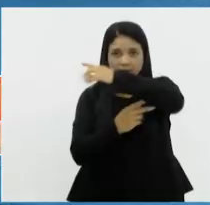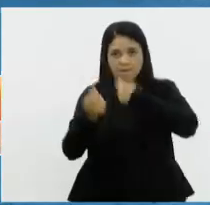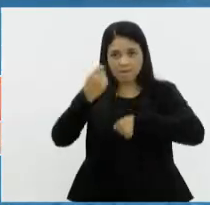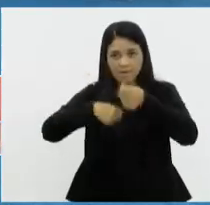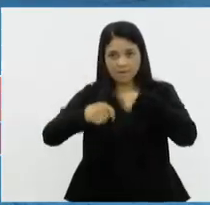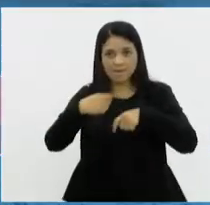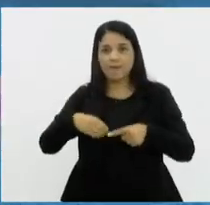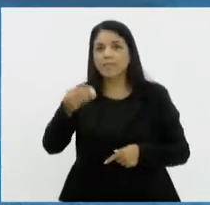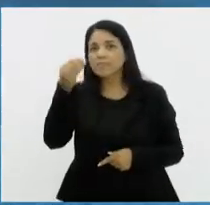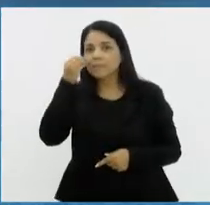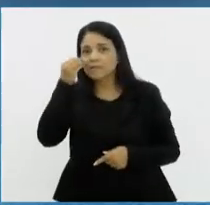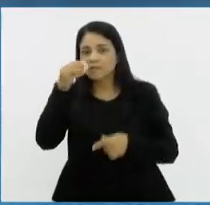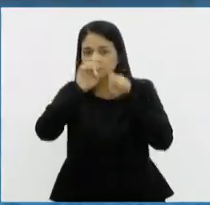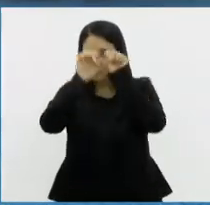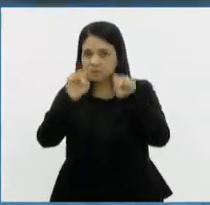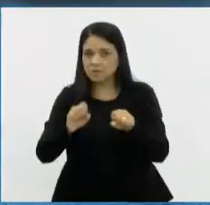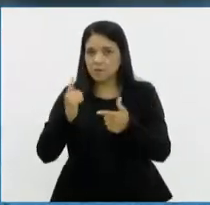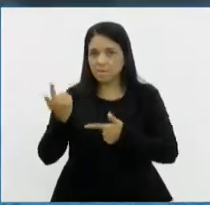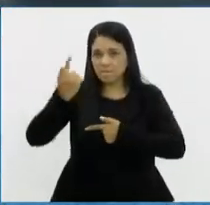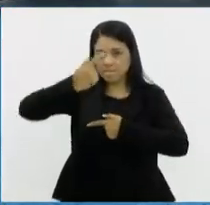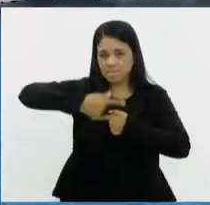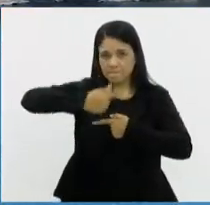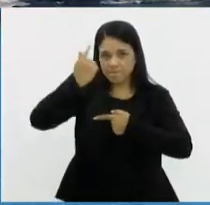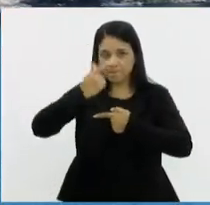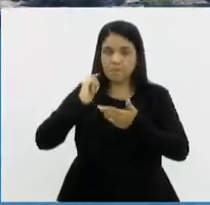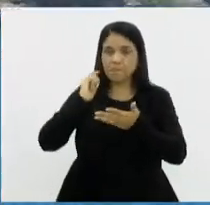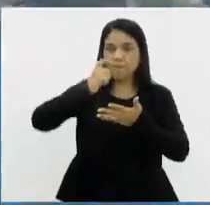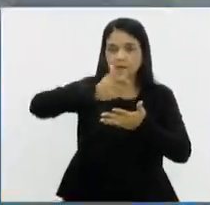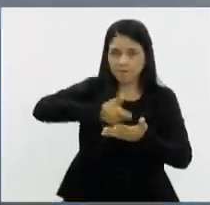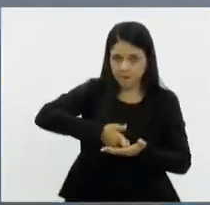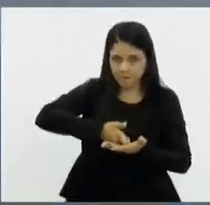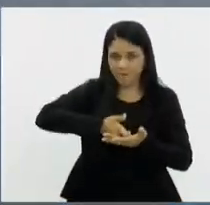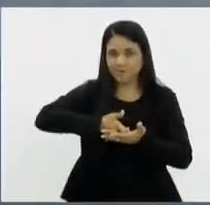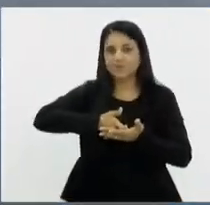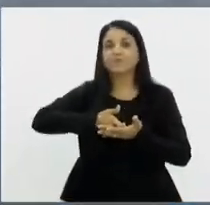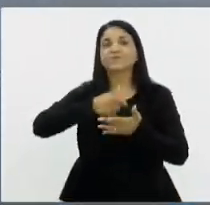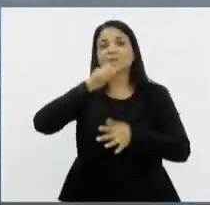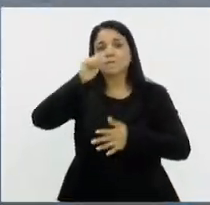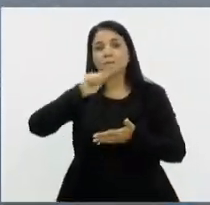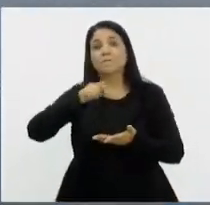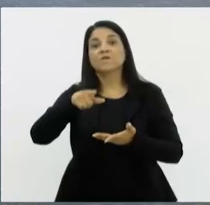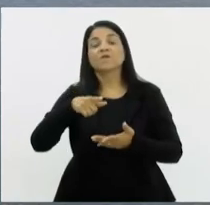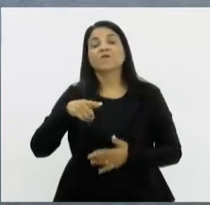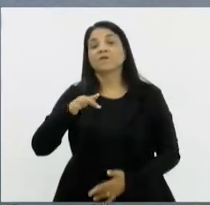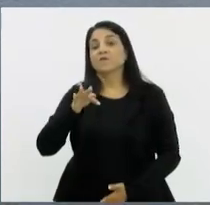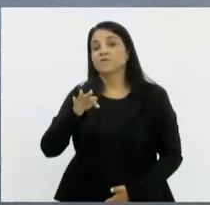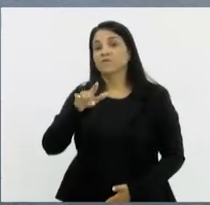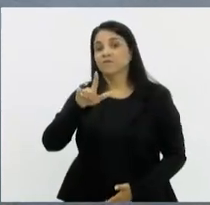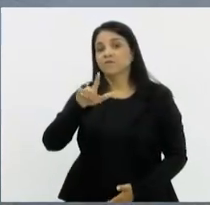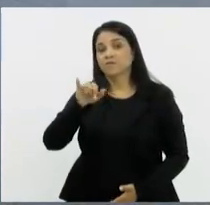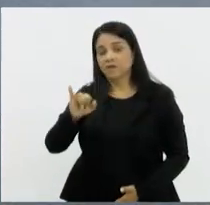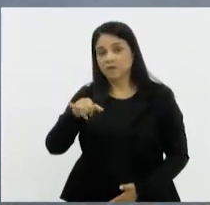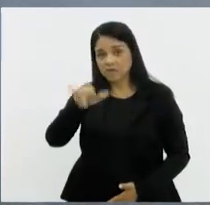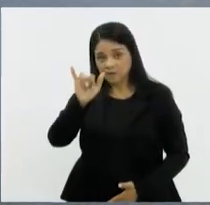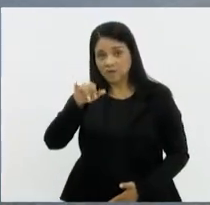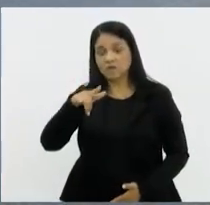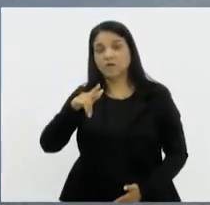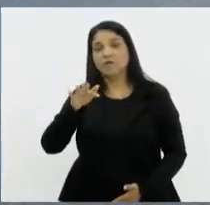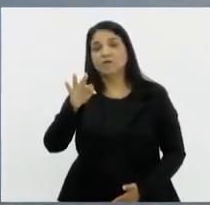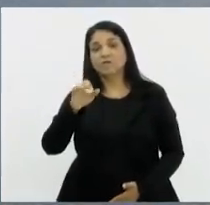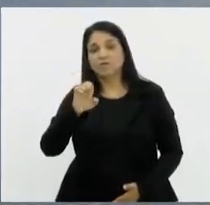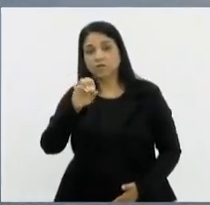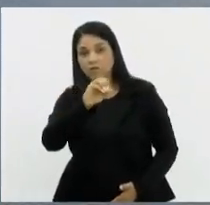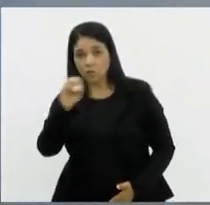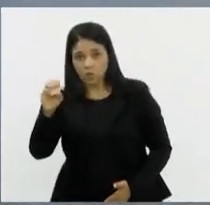já está testando o novo sistema de pagamento automático de pedágio. É o sistema Free Flow, que dispensa cabines, cancelas e